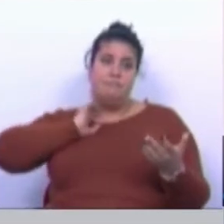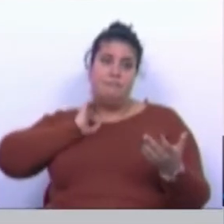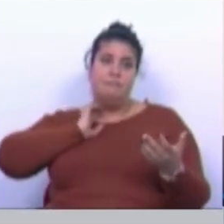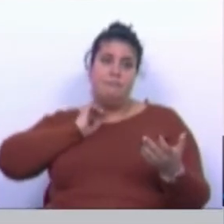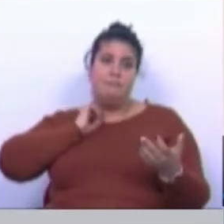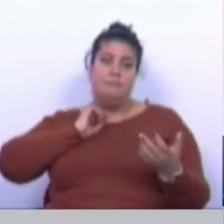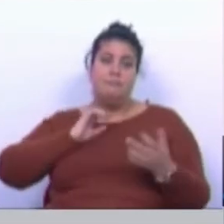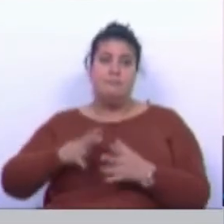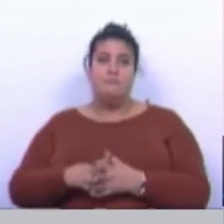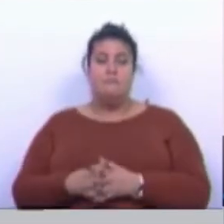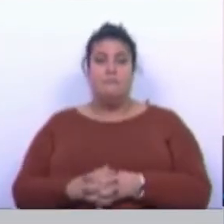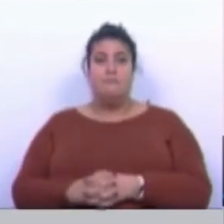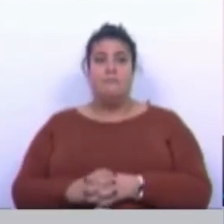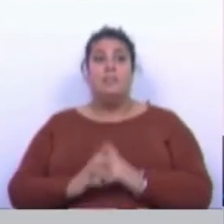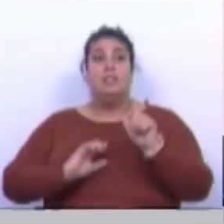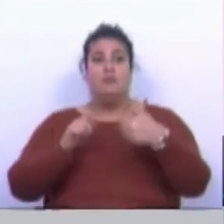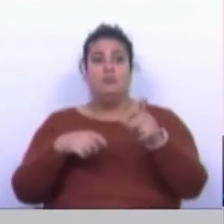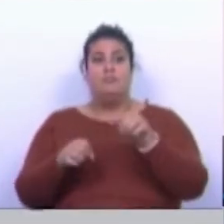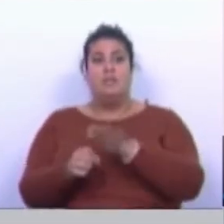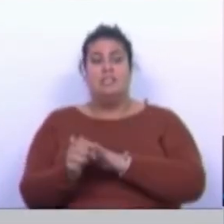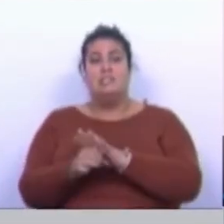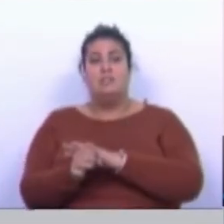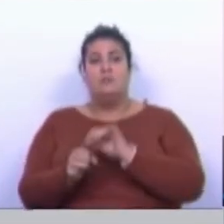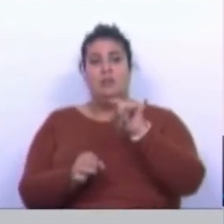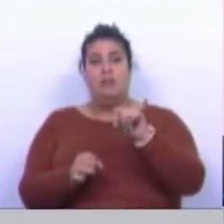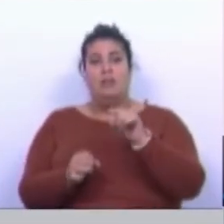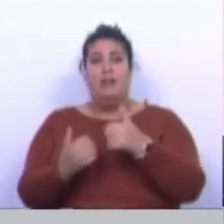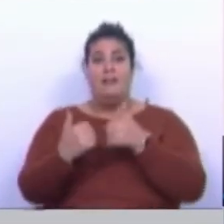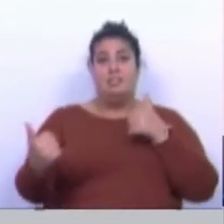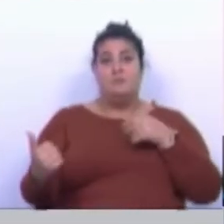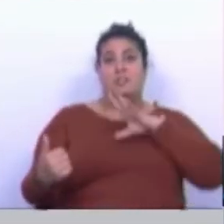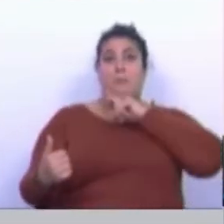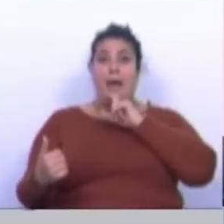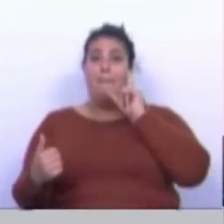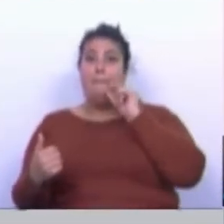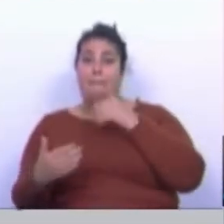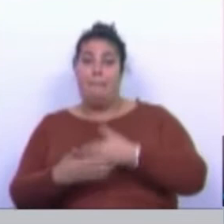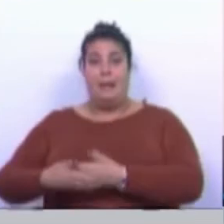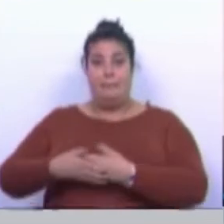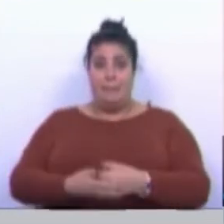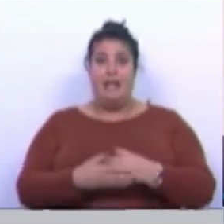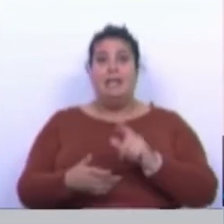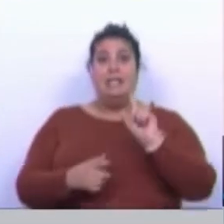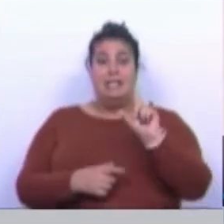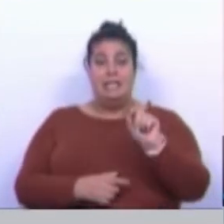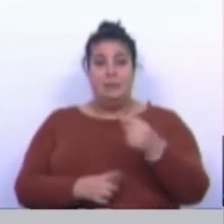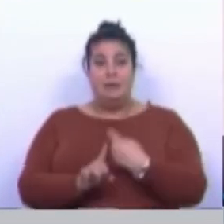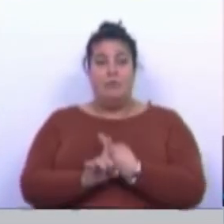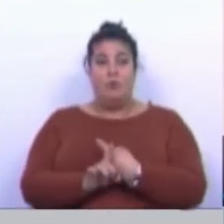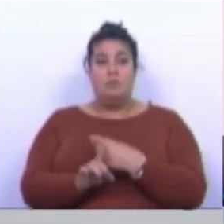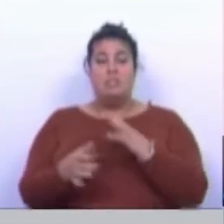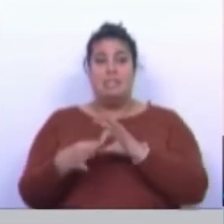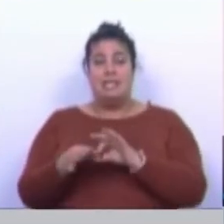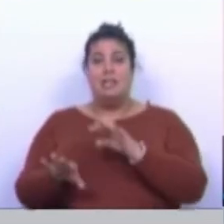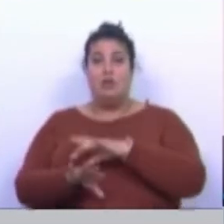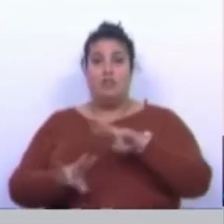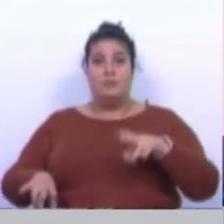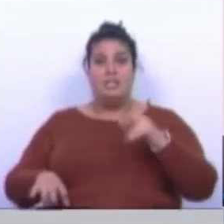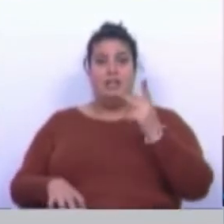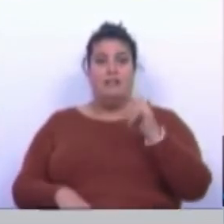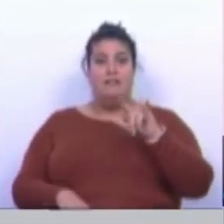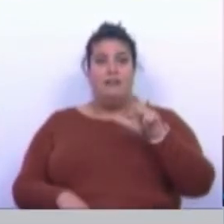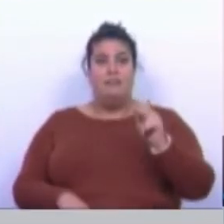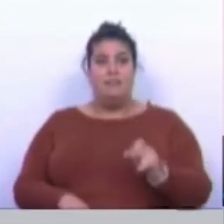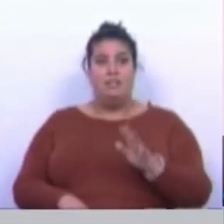Temos depois, relativamente à situação da separação mãe-bebê, chegou-nos um relato relativamente ao Hospital de Vila Franca de Xira,